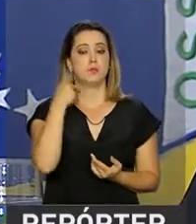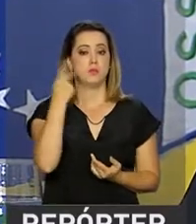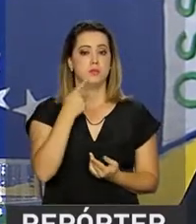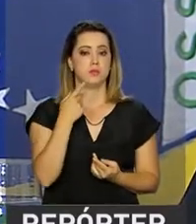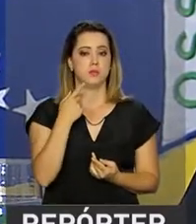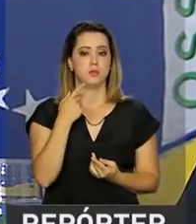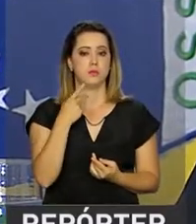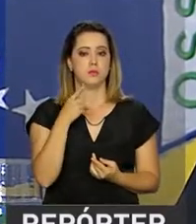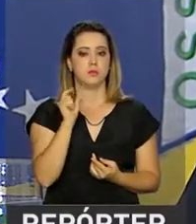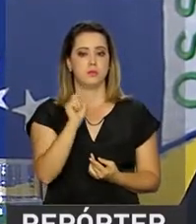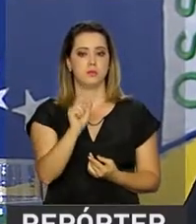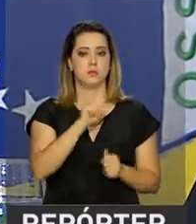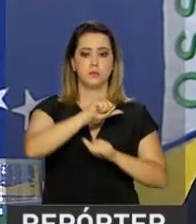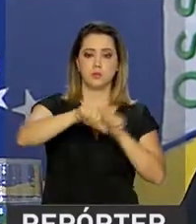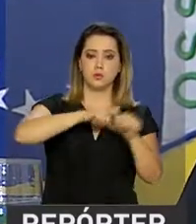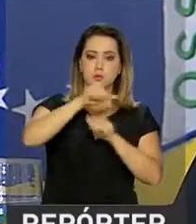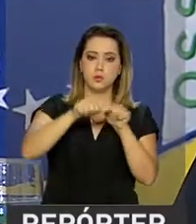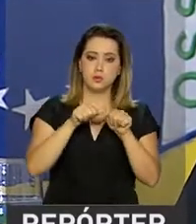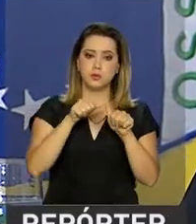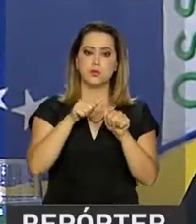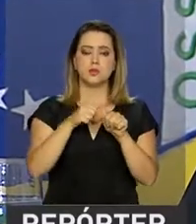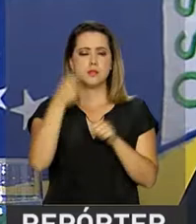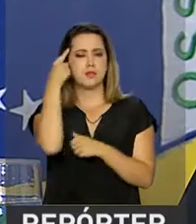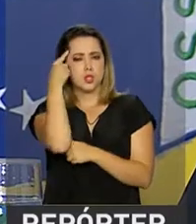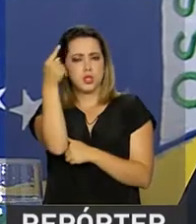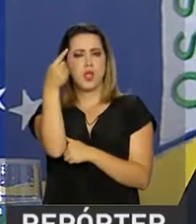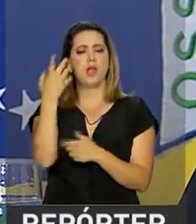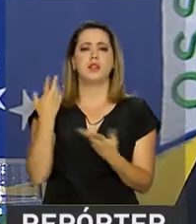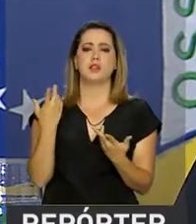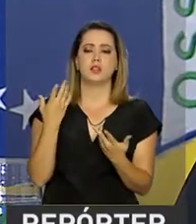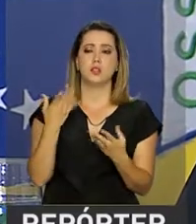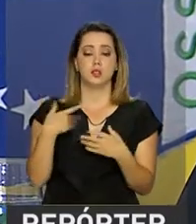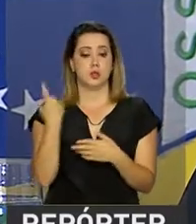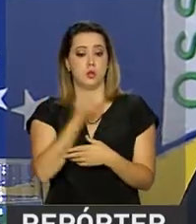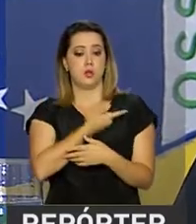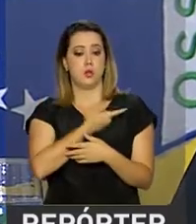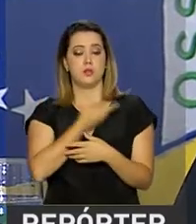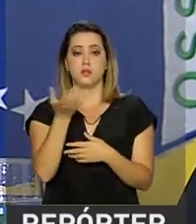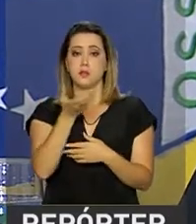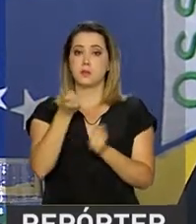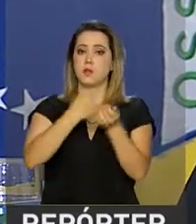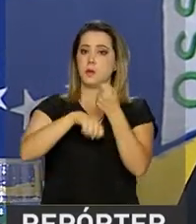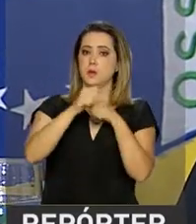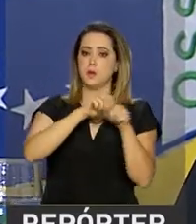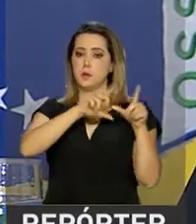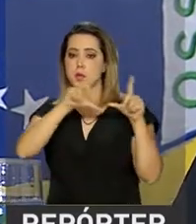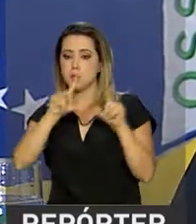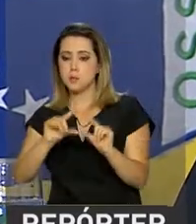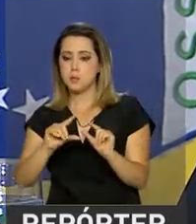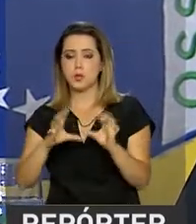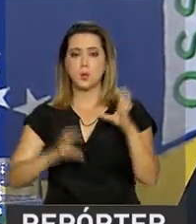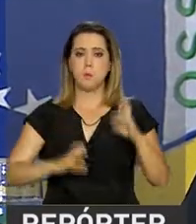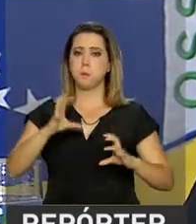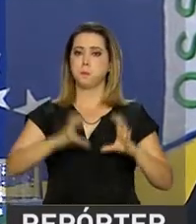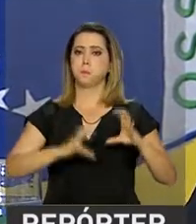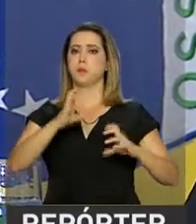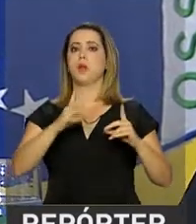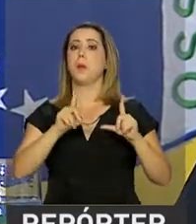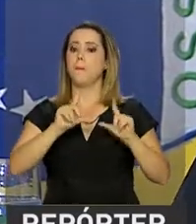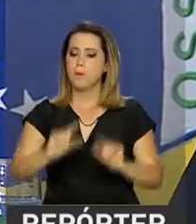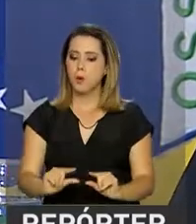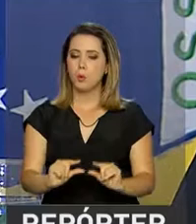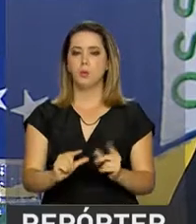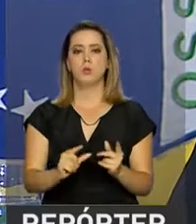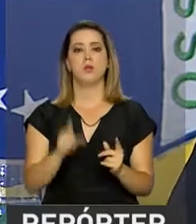de mudança de paradigmas para uma economia de baixo carbono, onde a floresta tem um valor